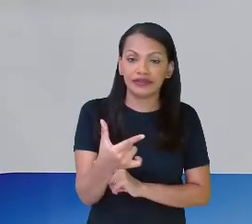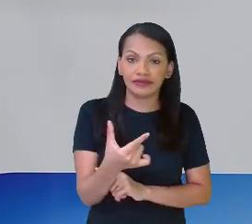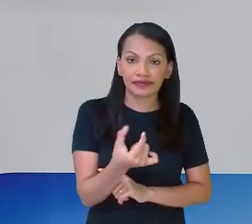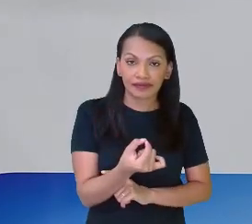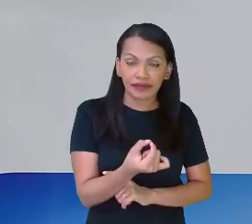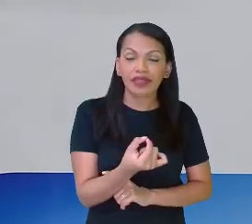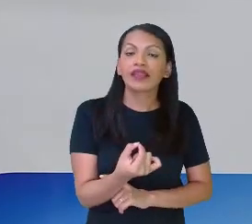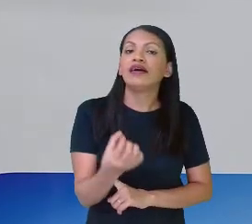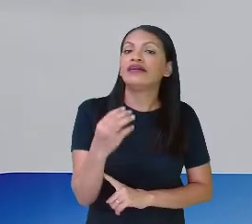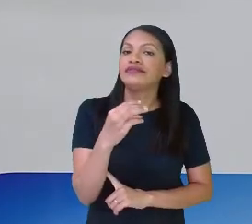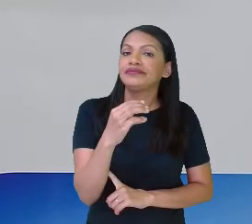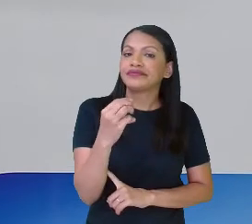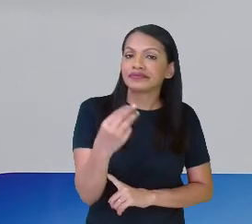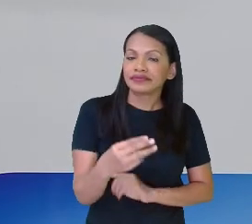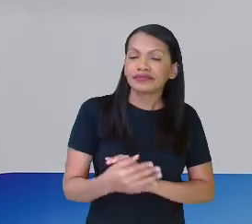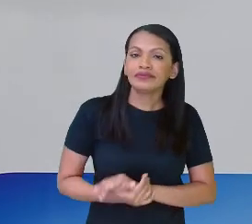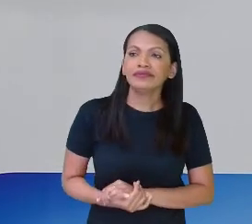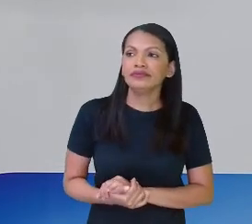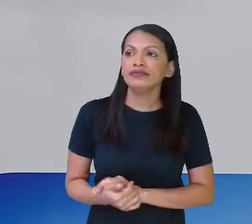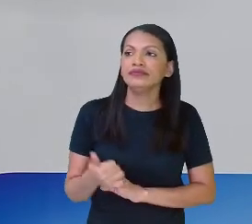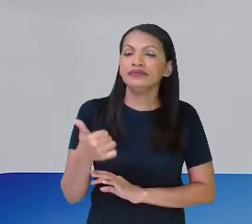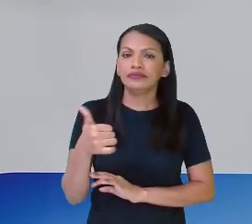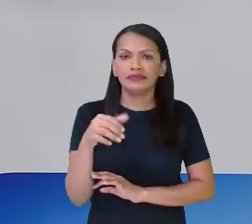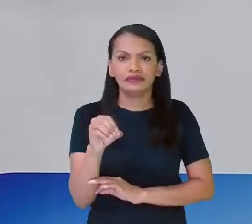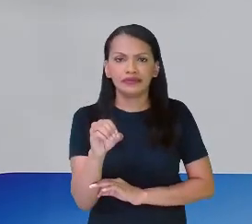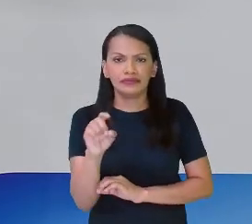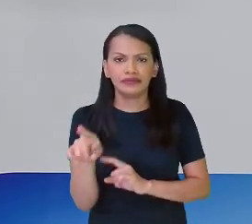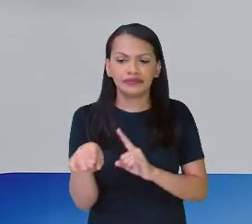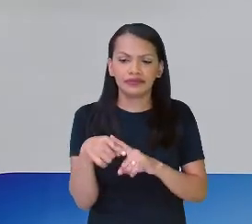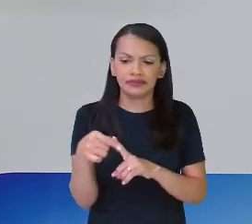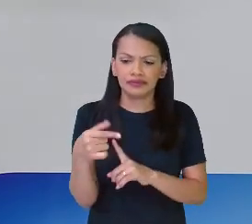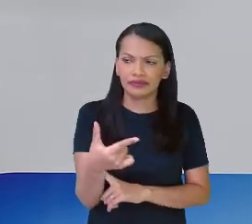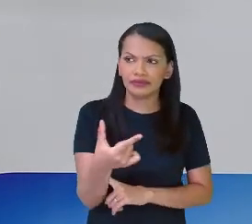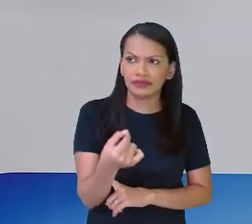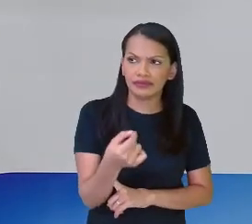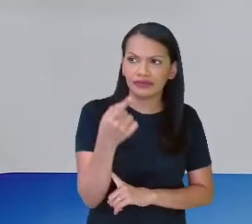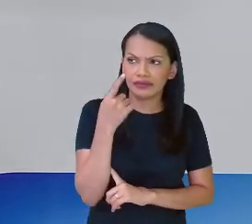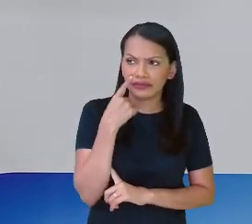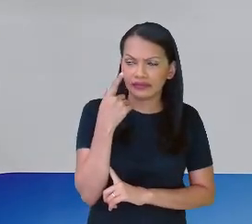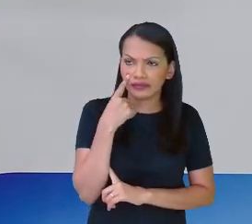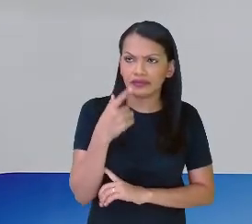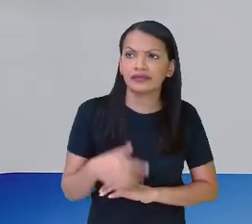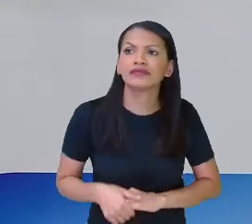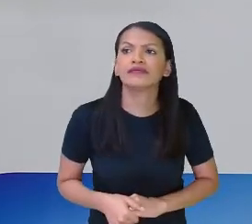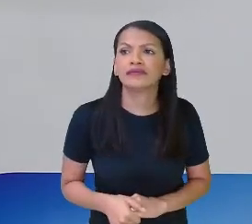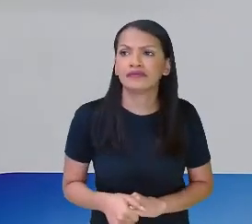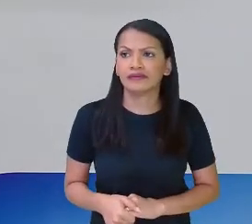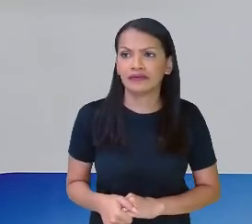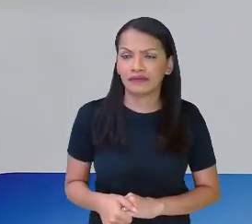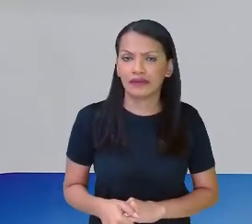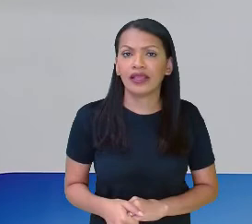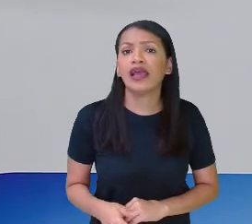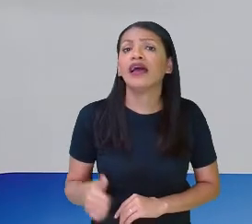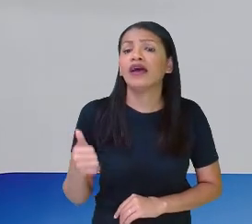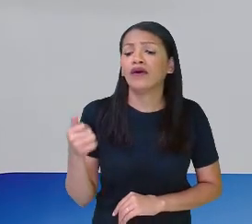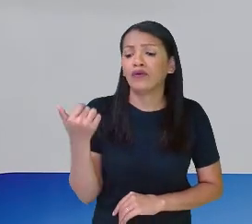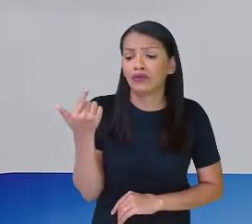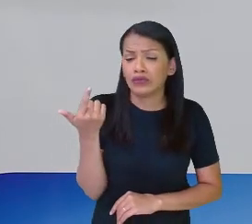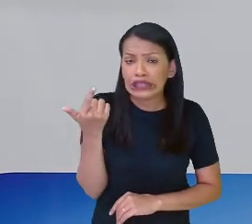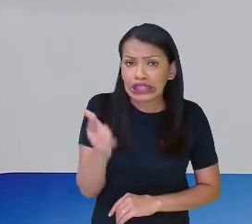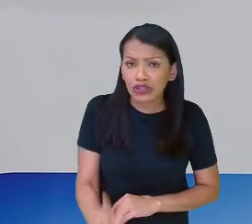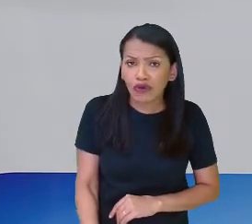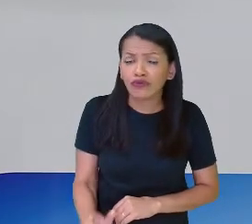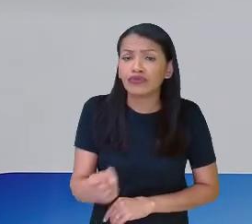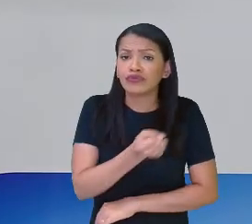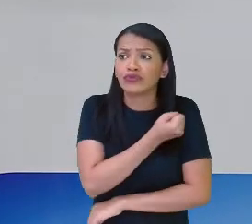é em centímetros. 10 vezes 20. Olha a dica que eu dei. repete o número e acrescenta um zero. Vai dar o quê, minha gente? A